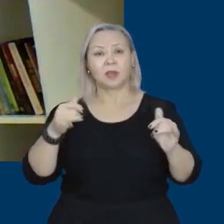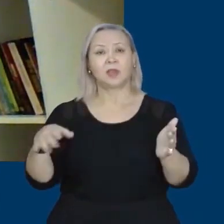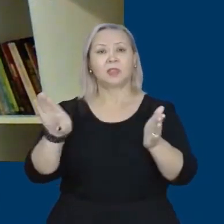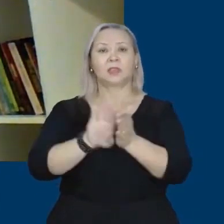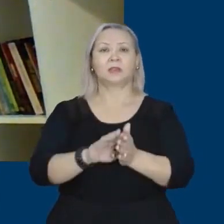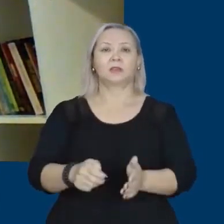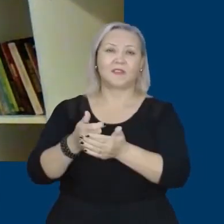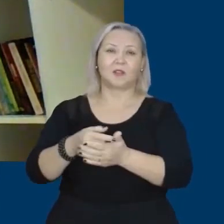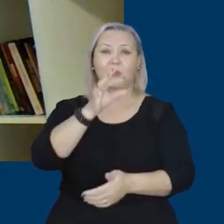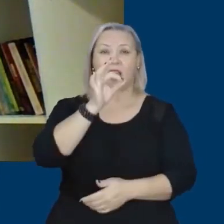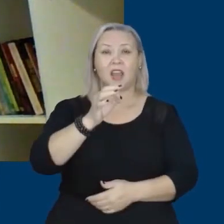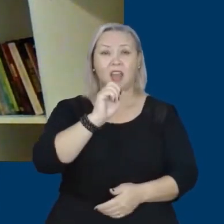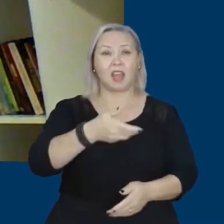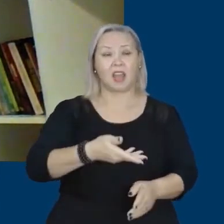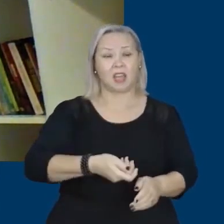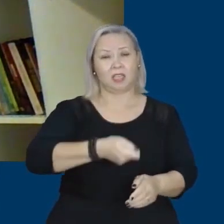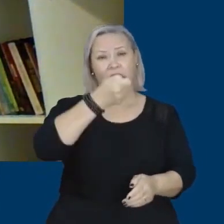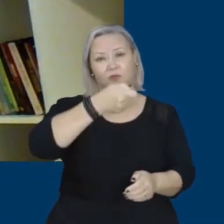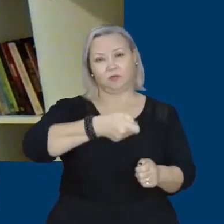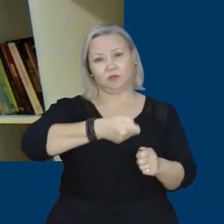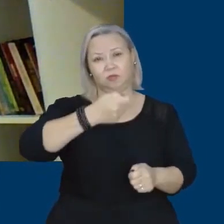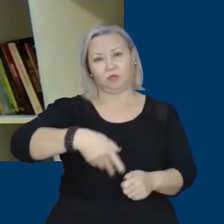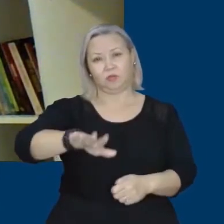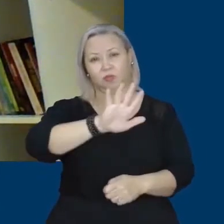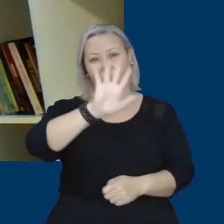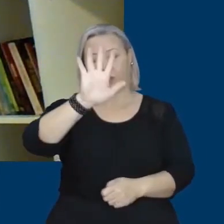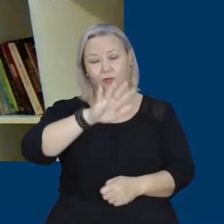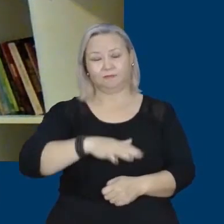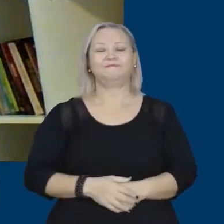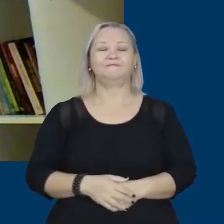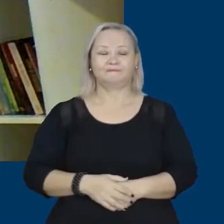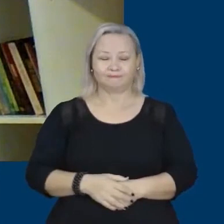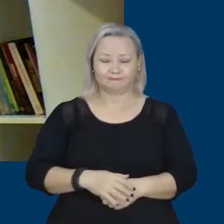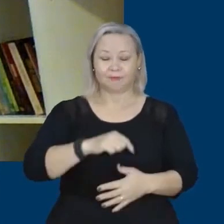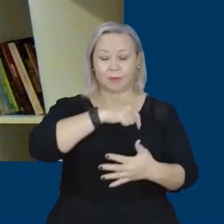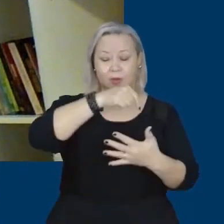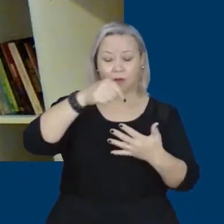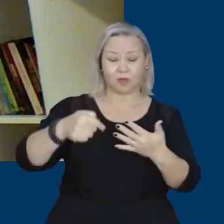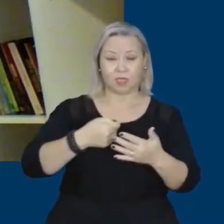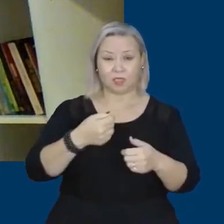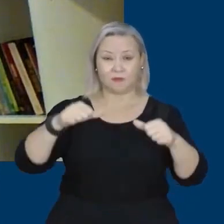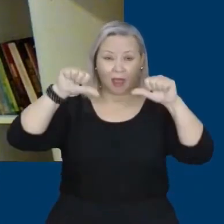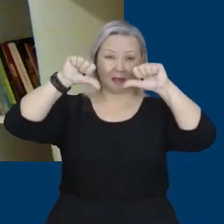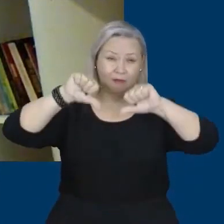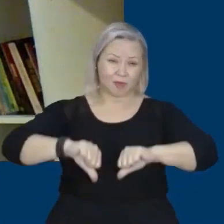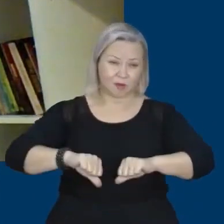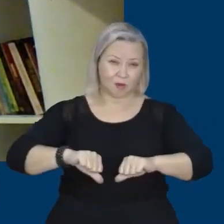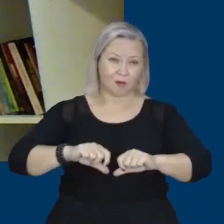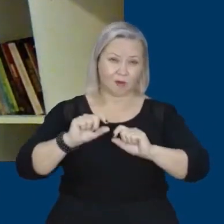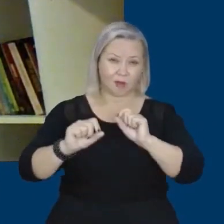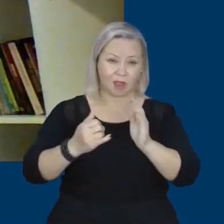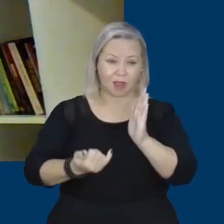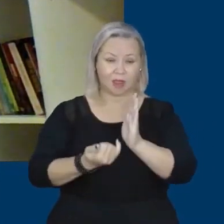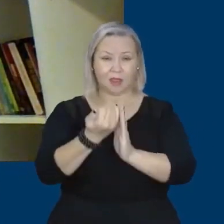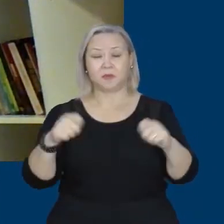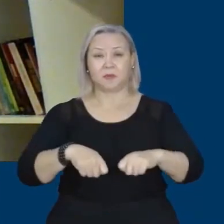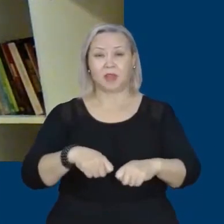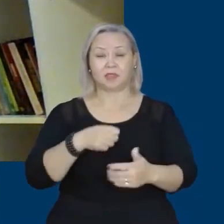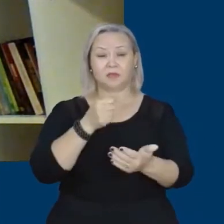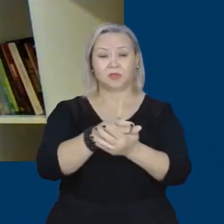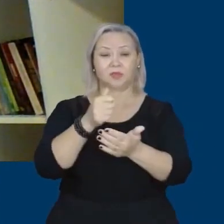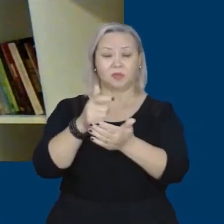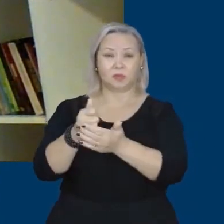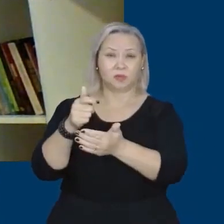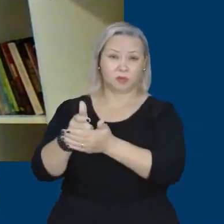quase 80% ao ano. Então, esses índices tendem a piorar e piorar especificamente para a fração mais vulnerável da população